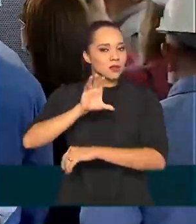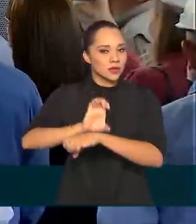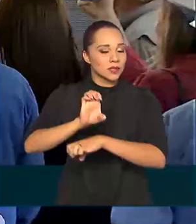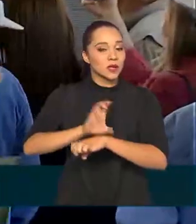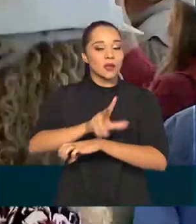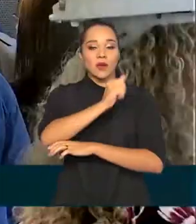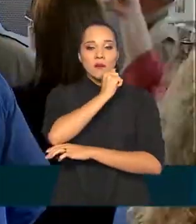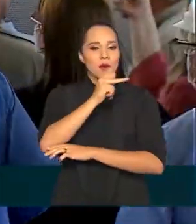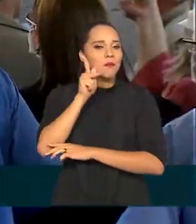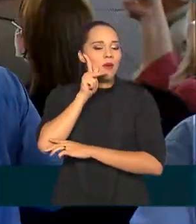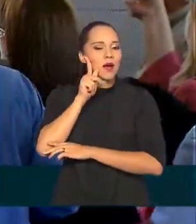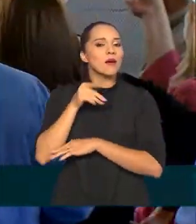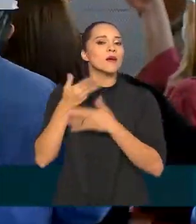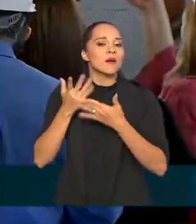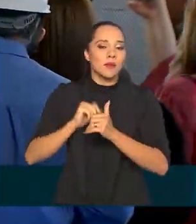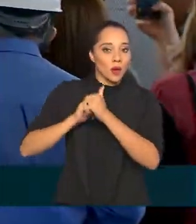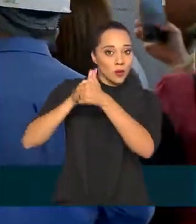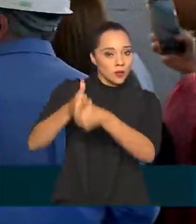Acompanhe.